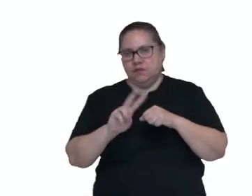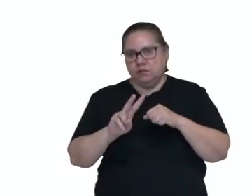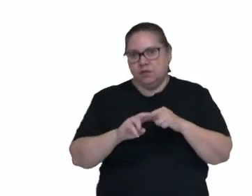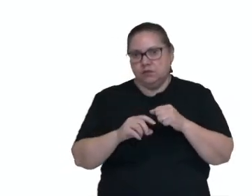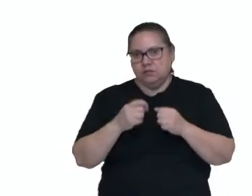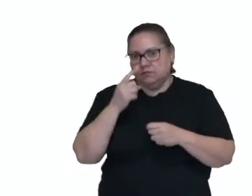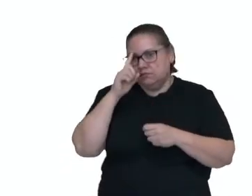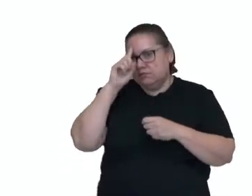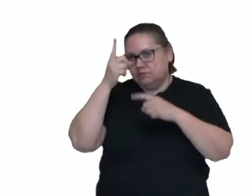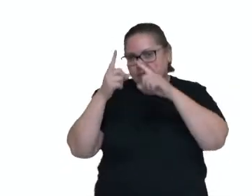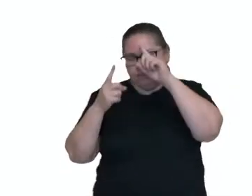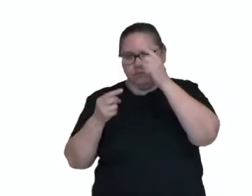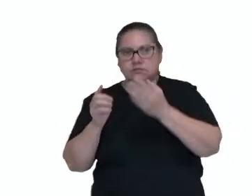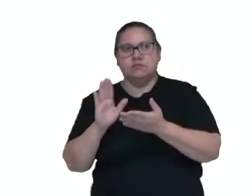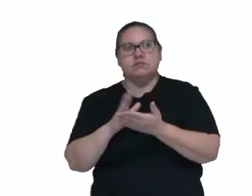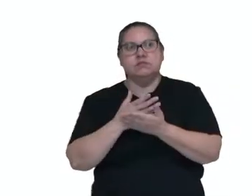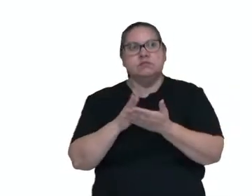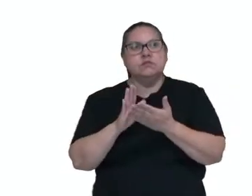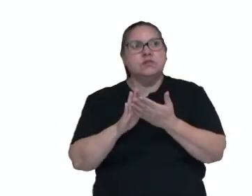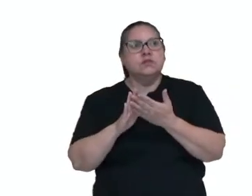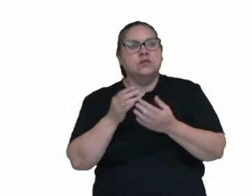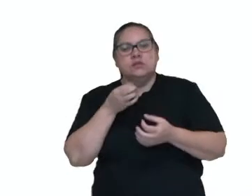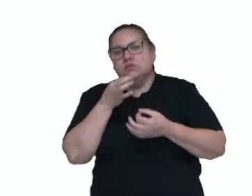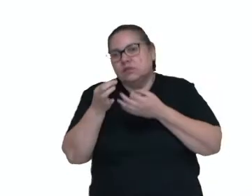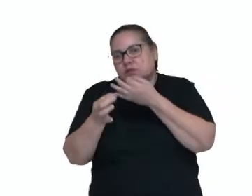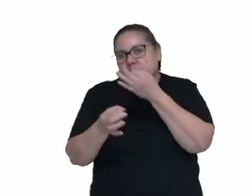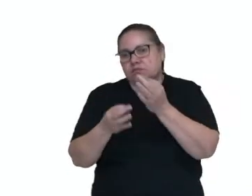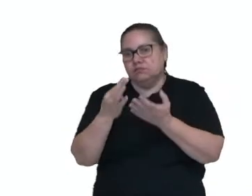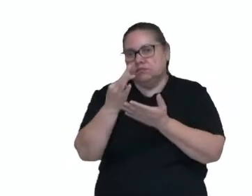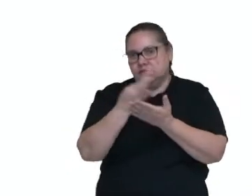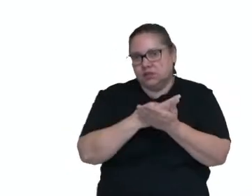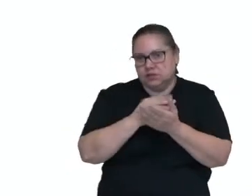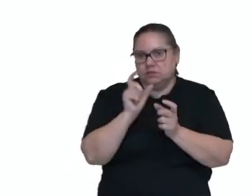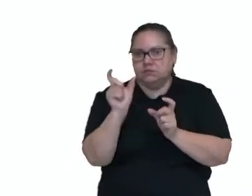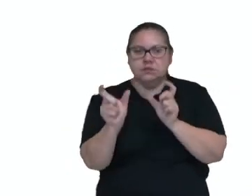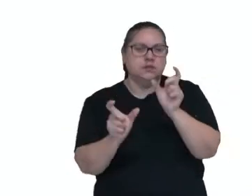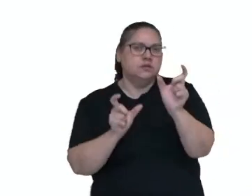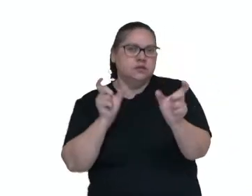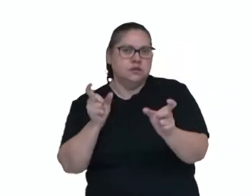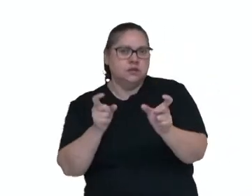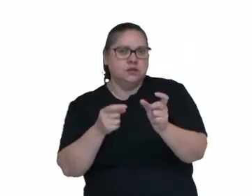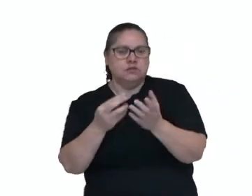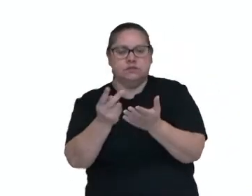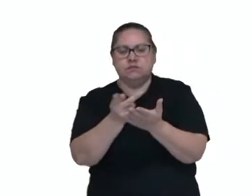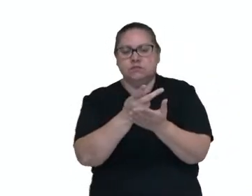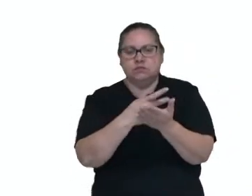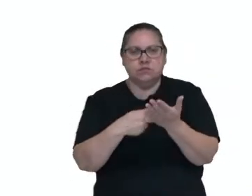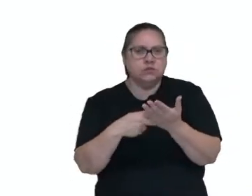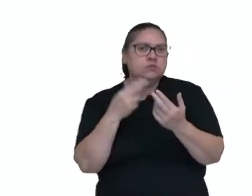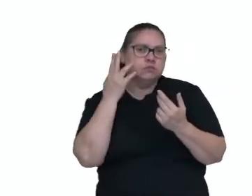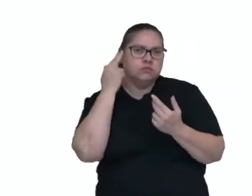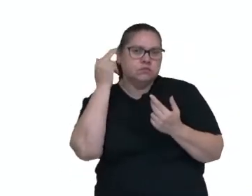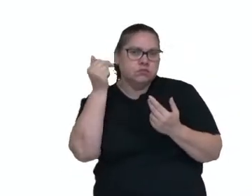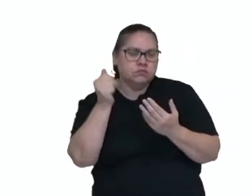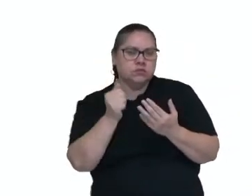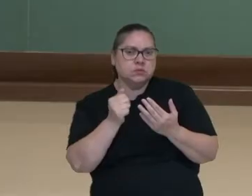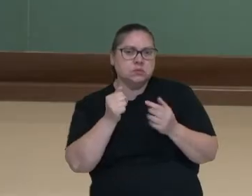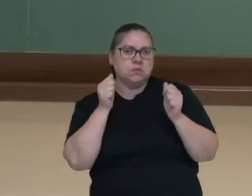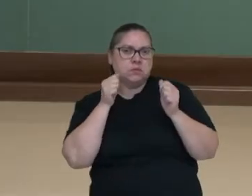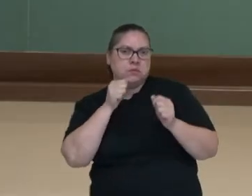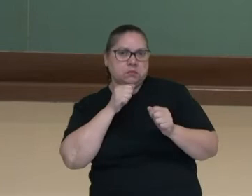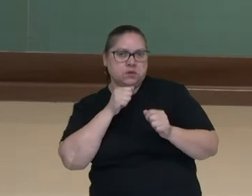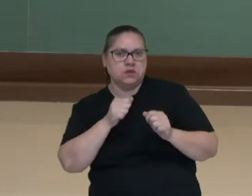criativa e inseparável. Argumenta com textos e palavras, imagens. É muito comum, propaganda,